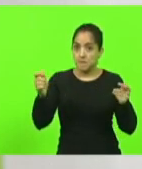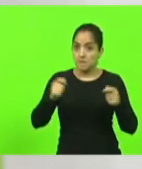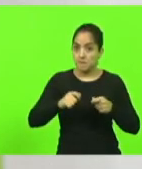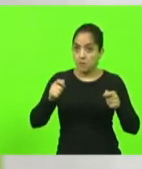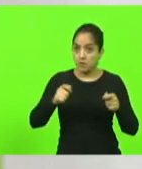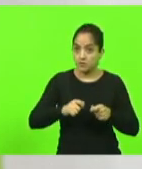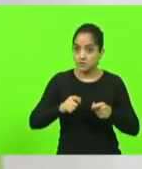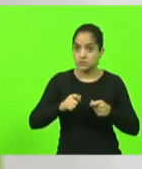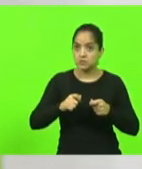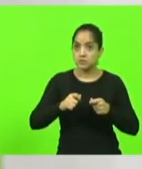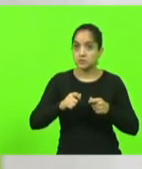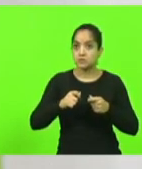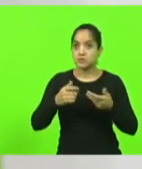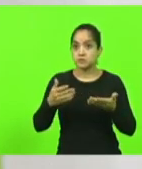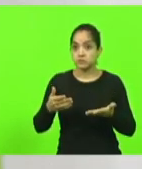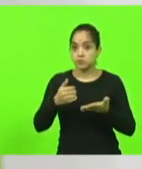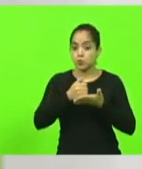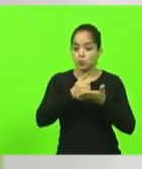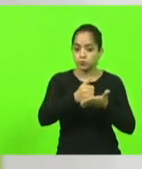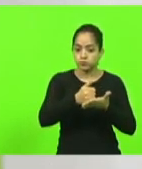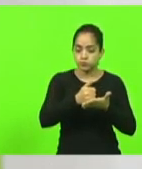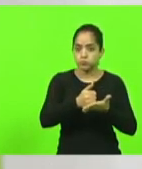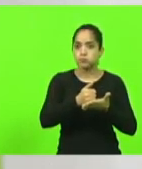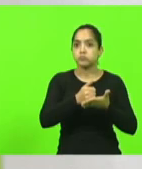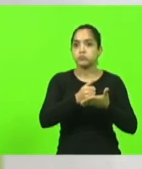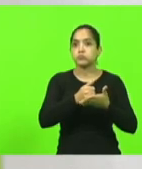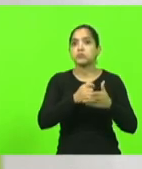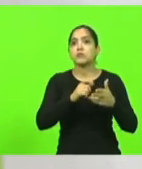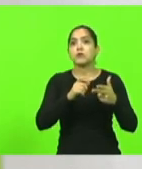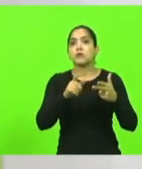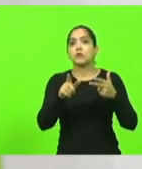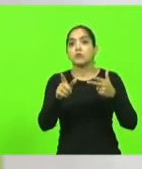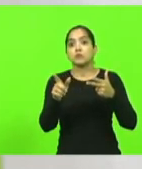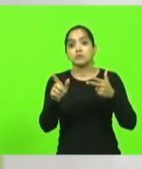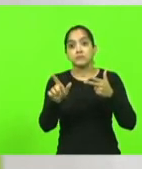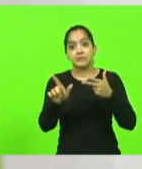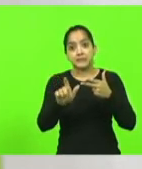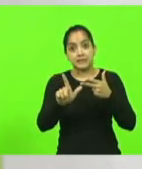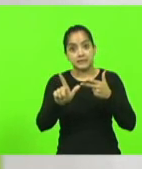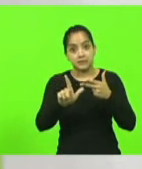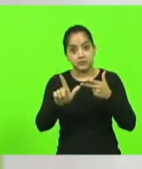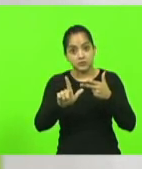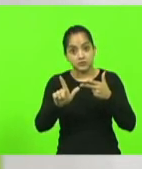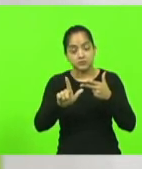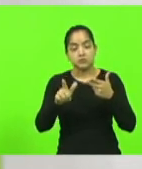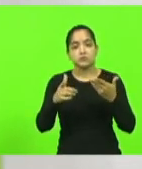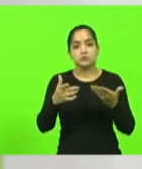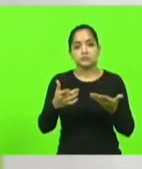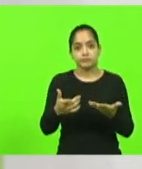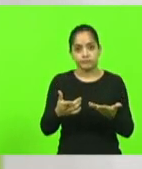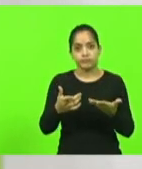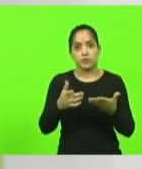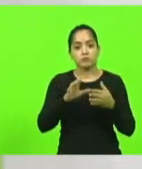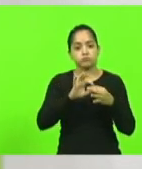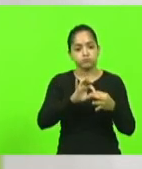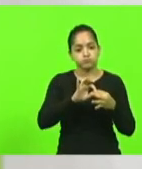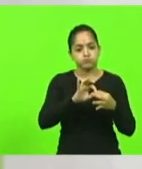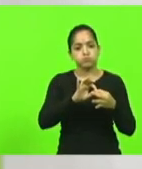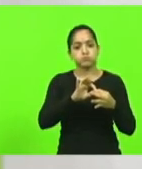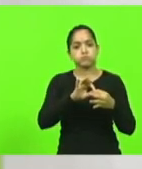com um legislativo parceiro, que seja consciente de suas obrigações constitucionais,